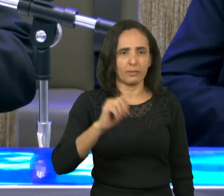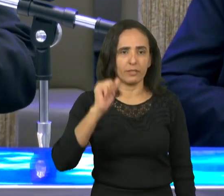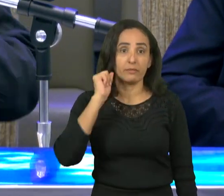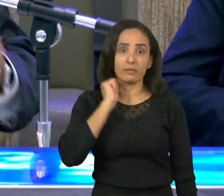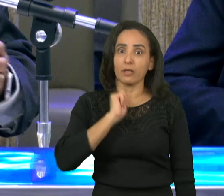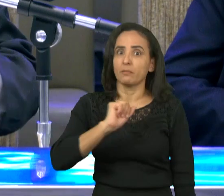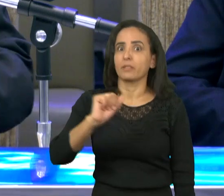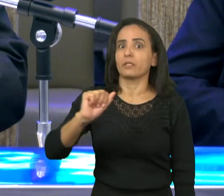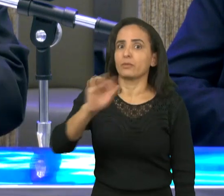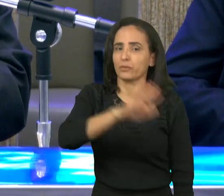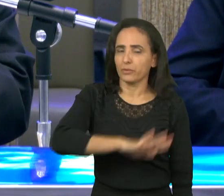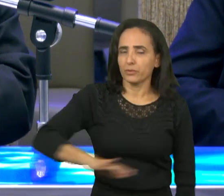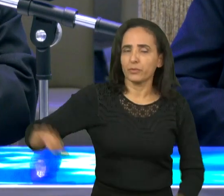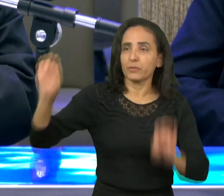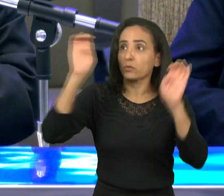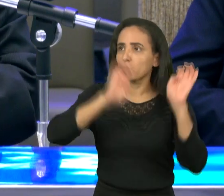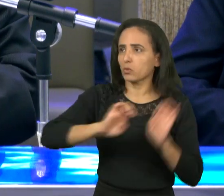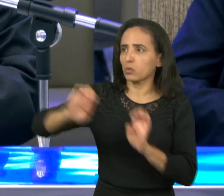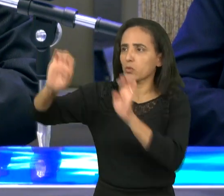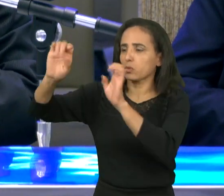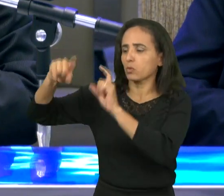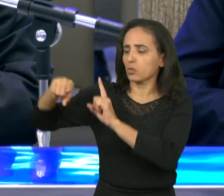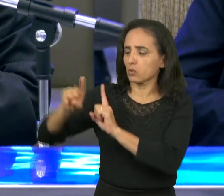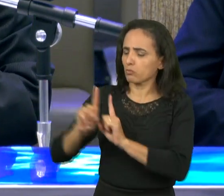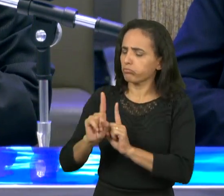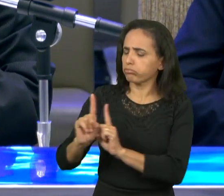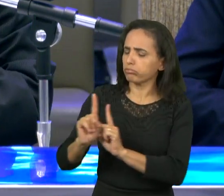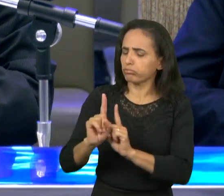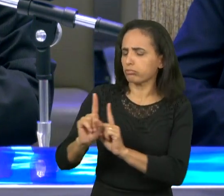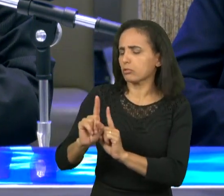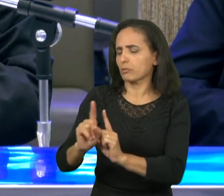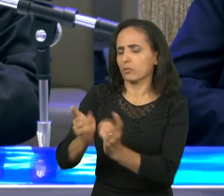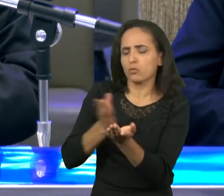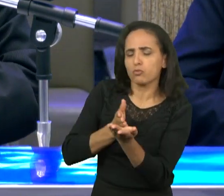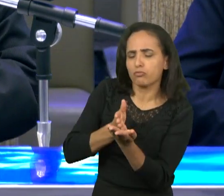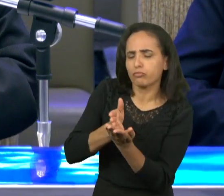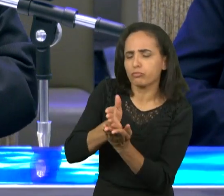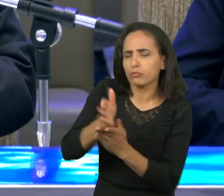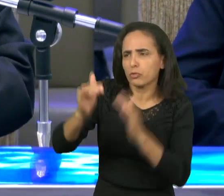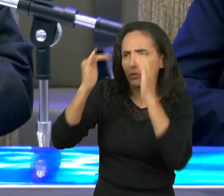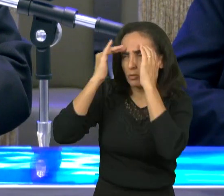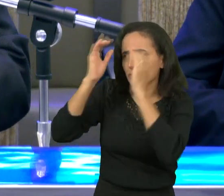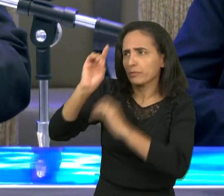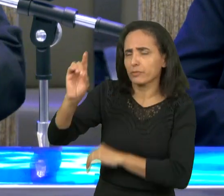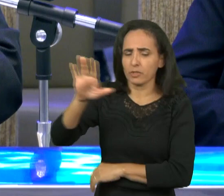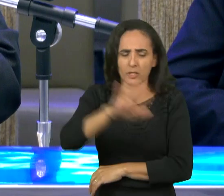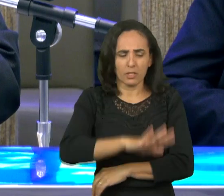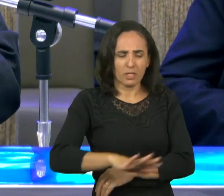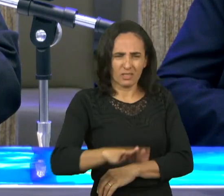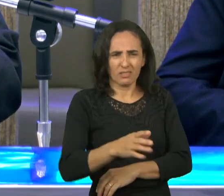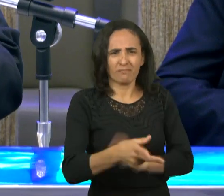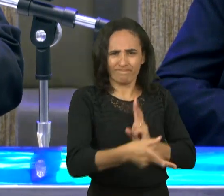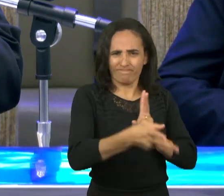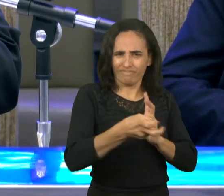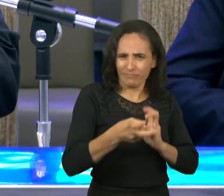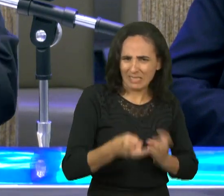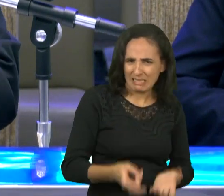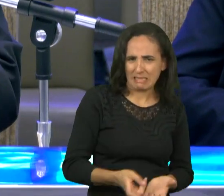um homem que andava com Deus mesmo vivendo em uma geração como nós vimos aqui